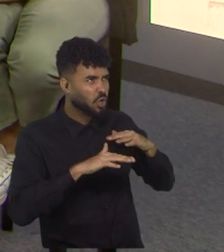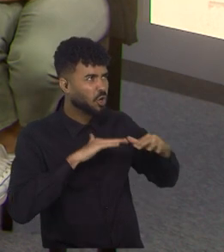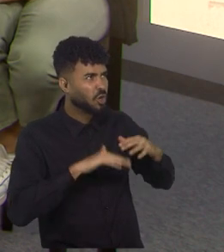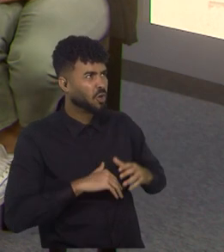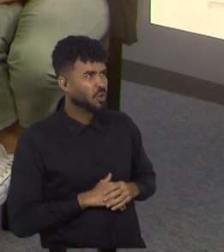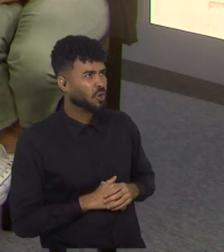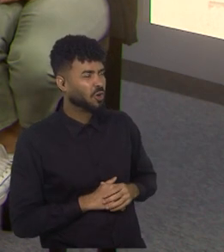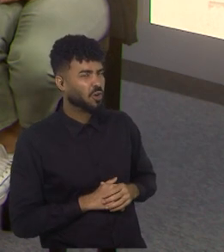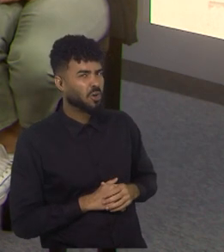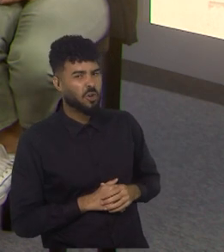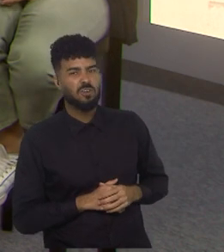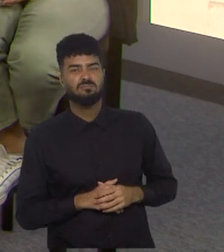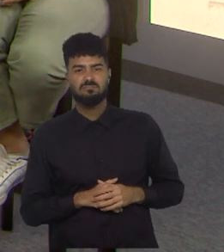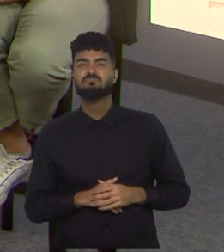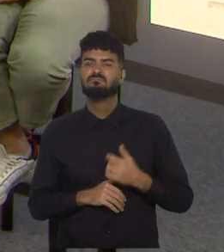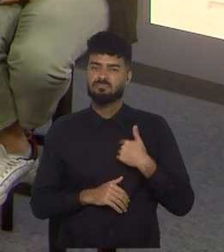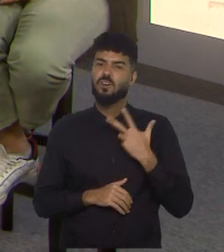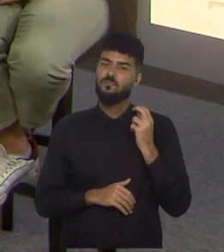Todos os jogos?